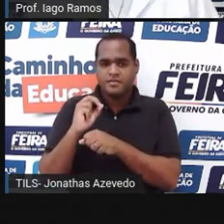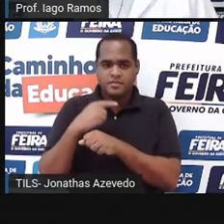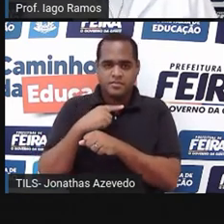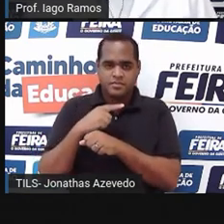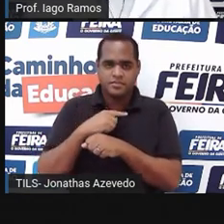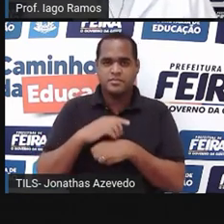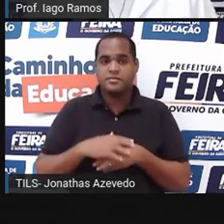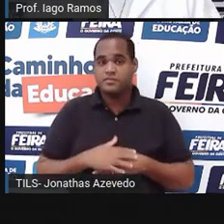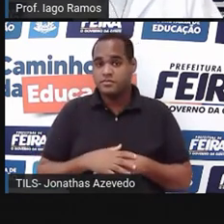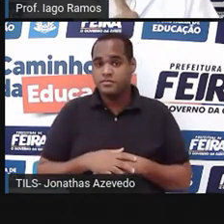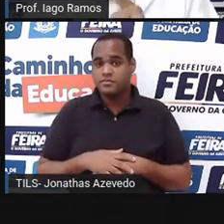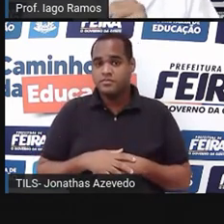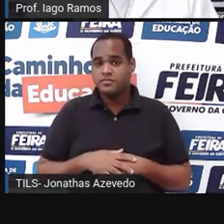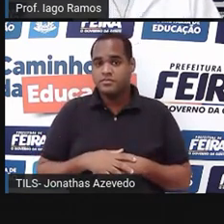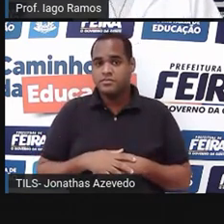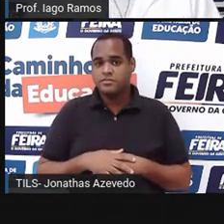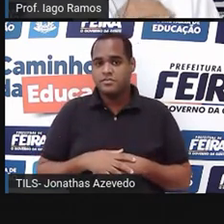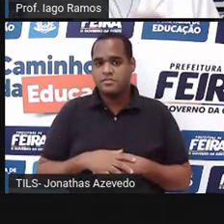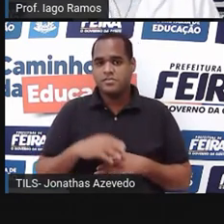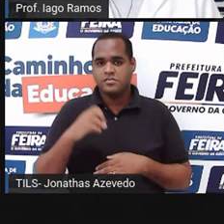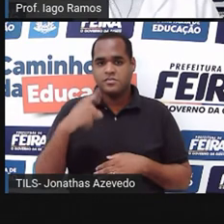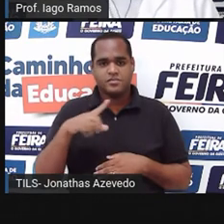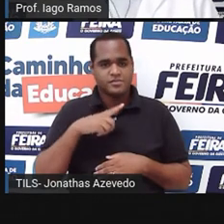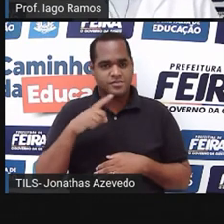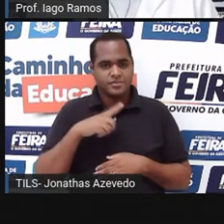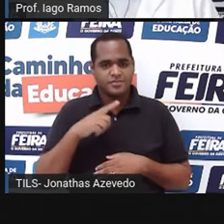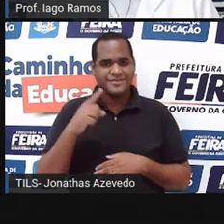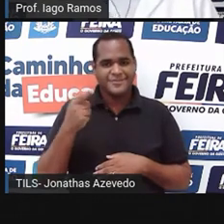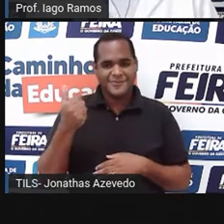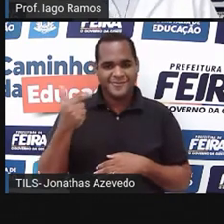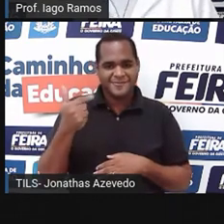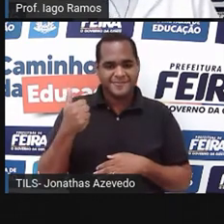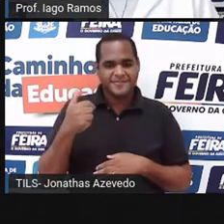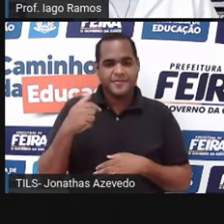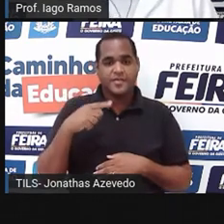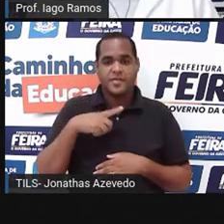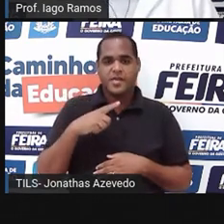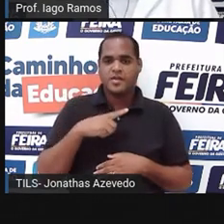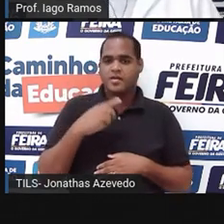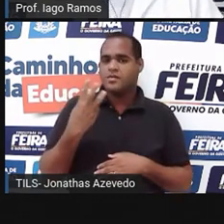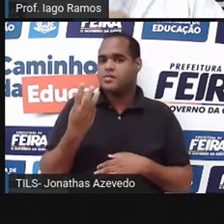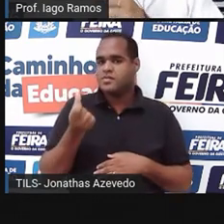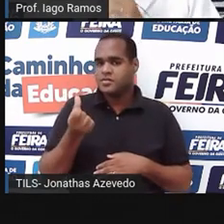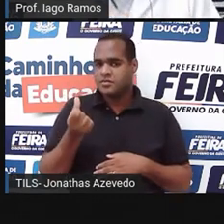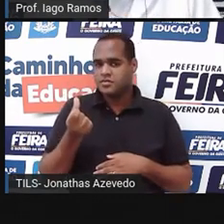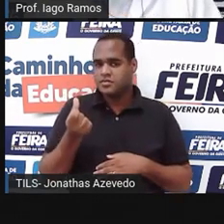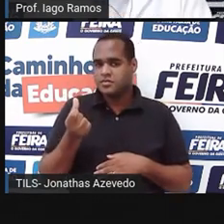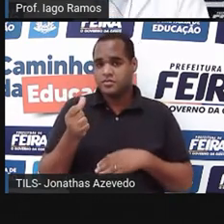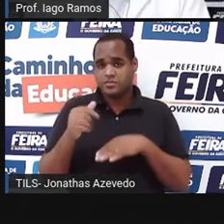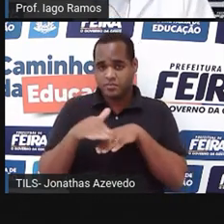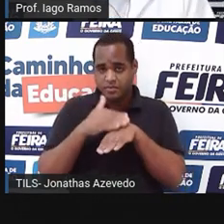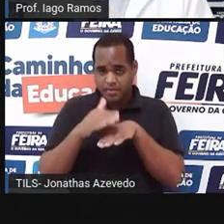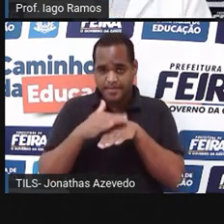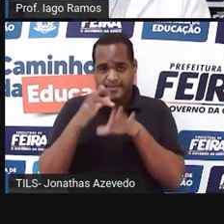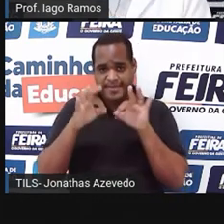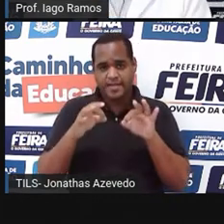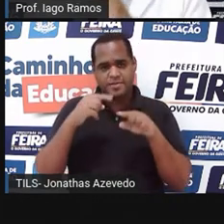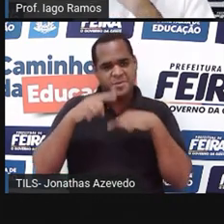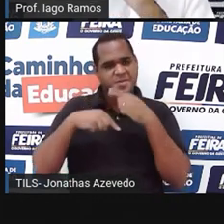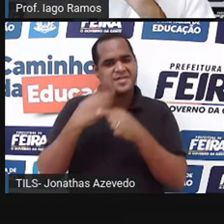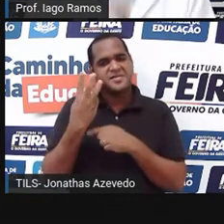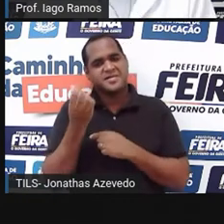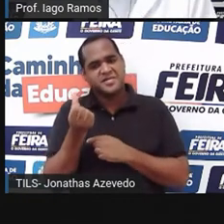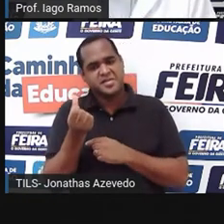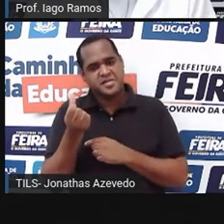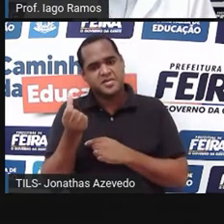50? Ou, se uma criança de 12 anos calça 36, é certo? Vai acontecer de quando